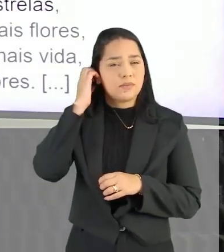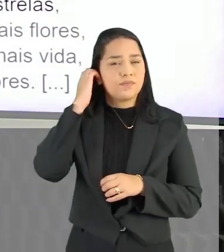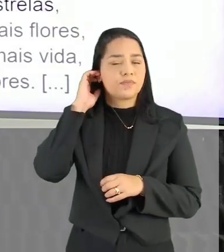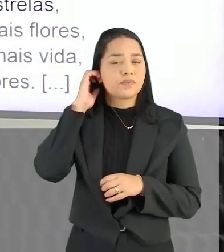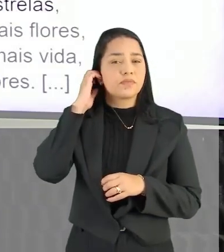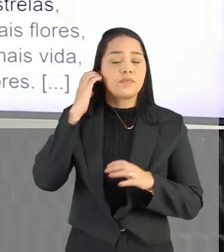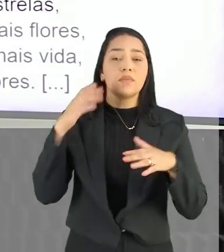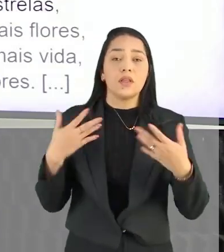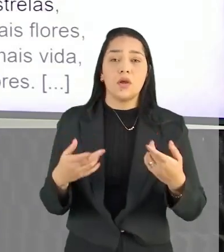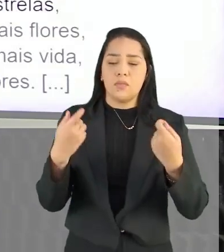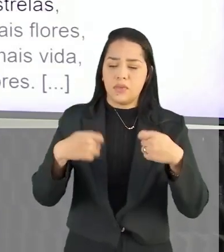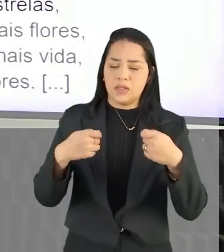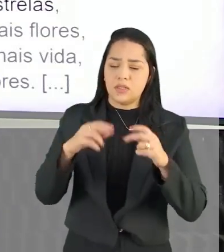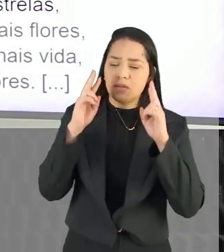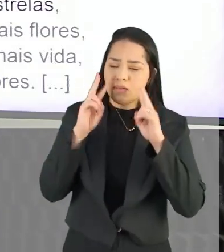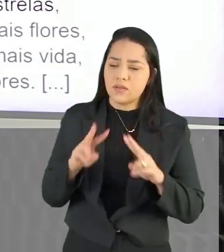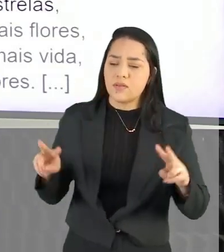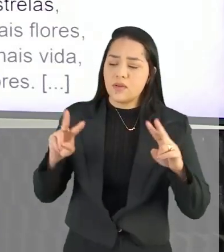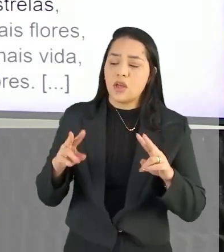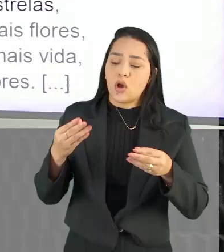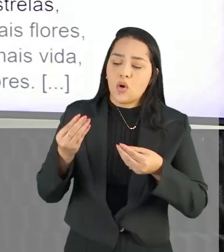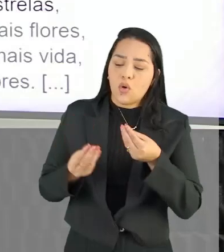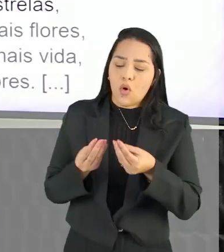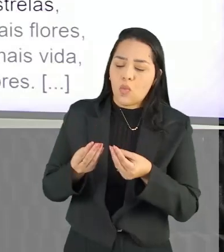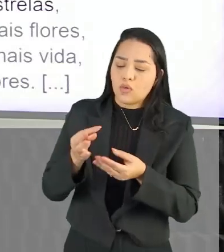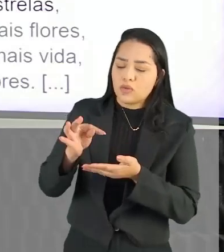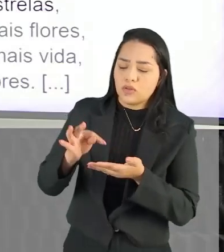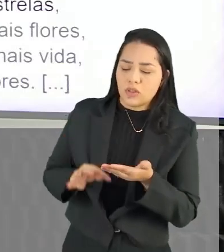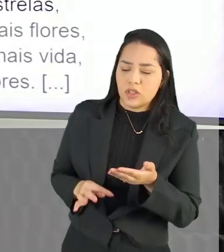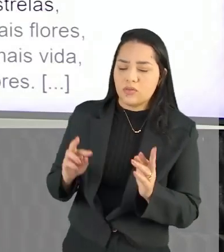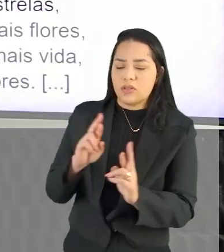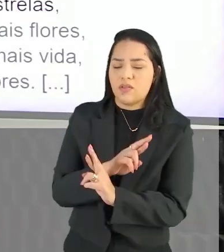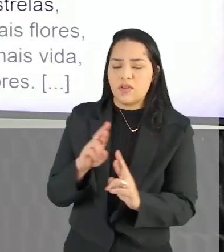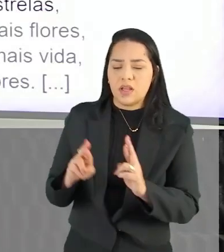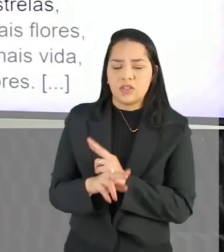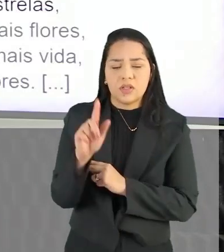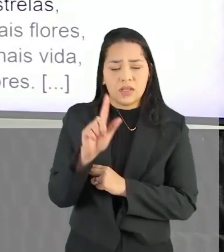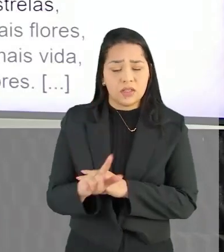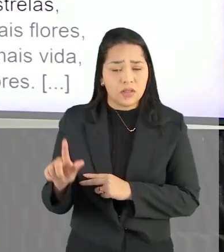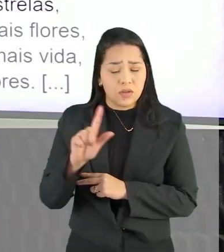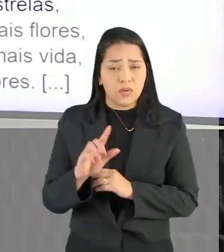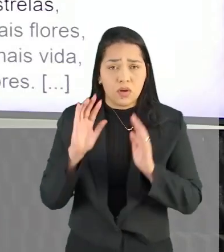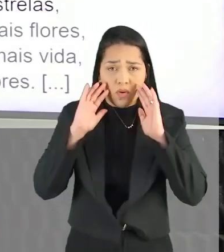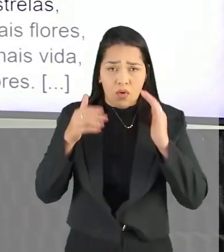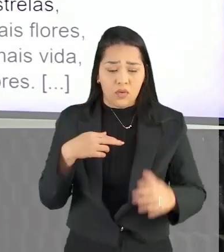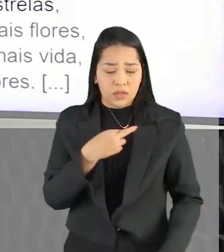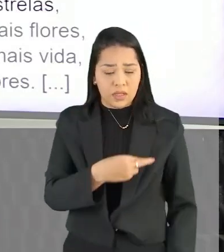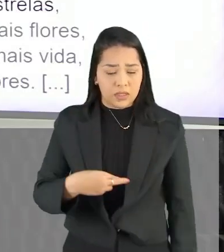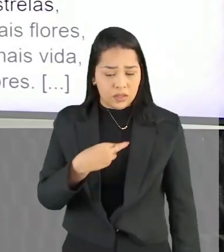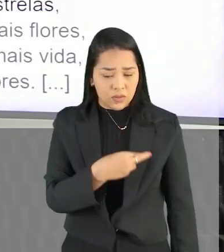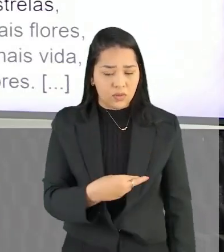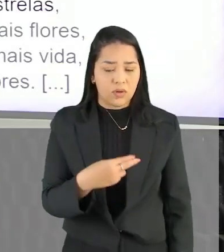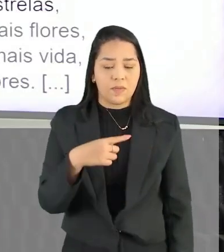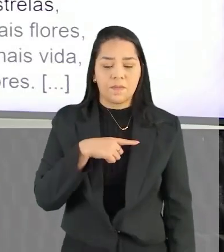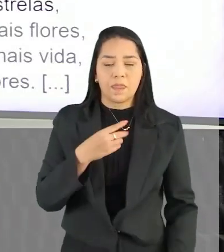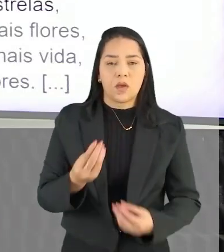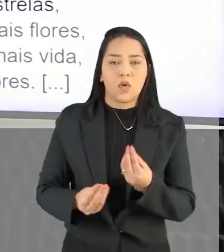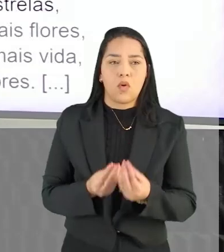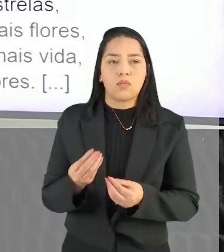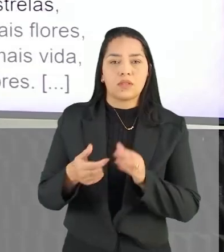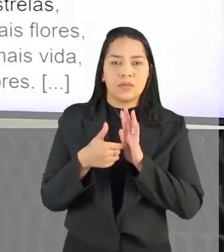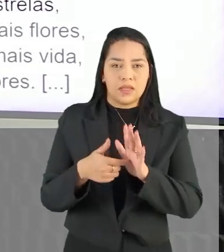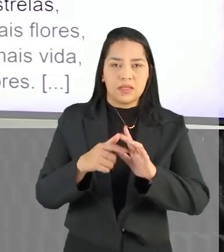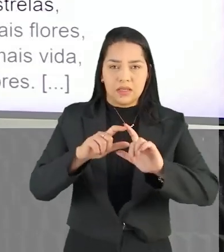a gente precisa ter esse olhar de como os textos referentes à literatura e, neste caso, do romantismo, eles estão presentes, como que eles